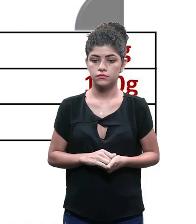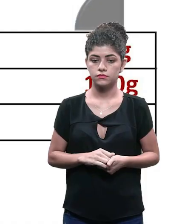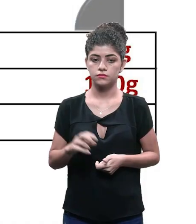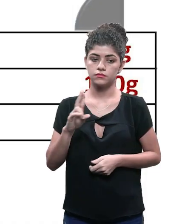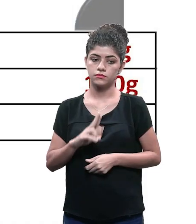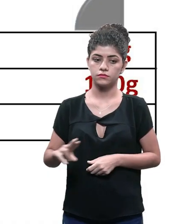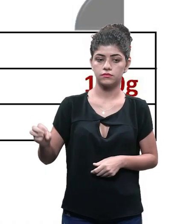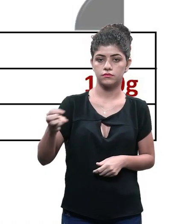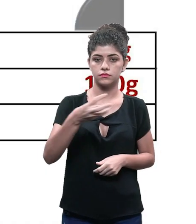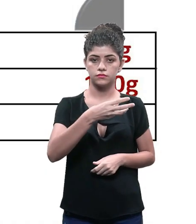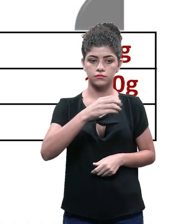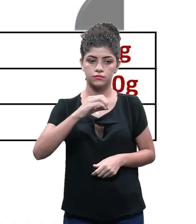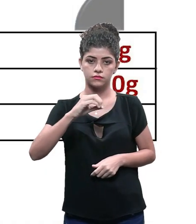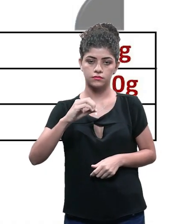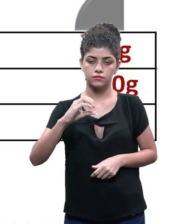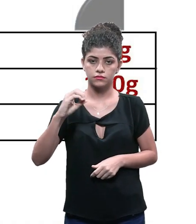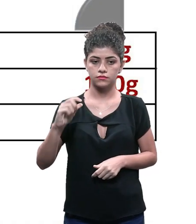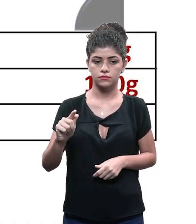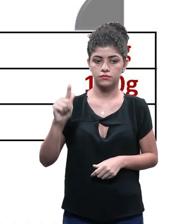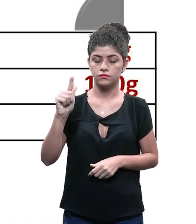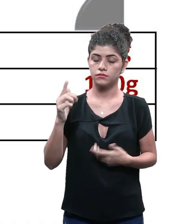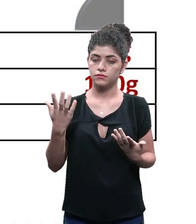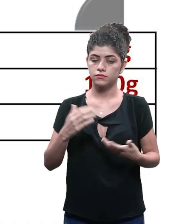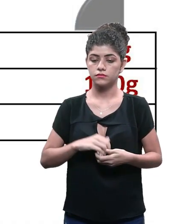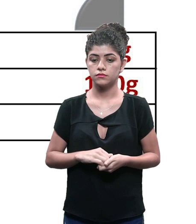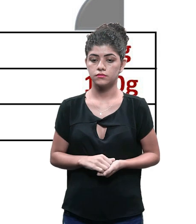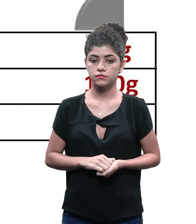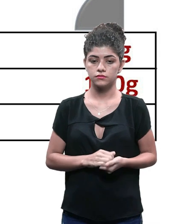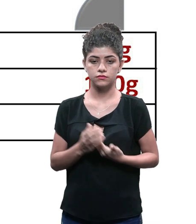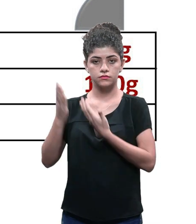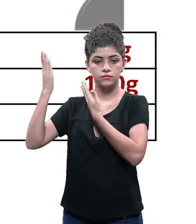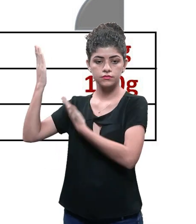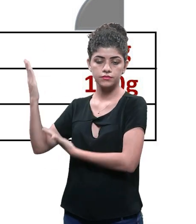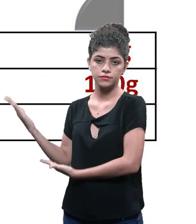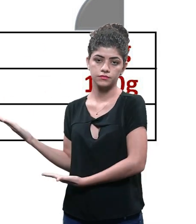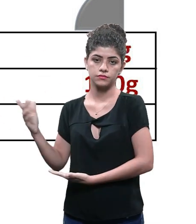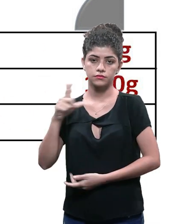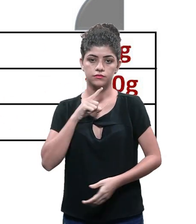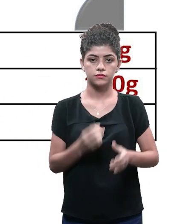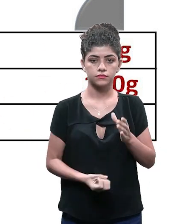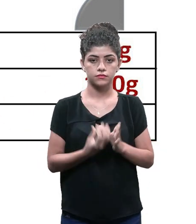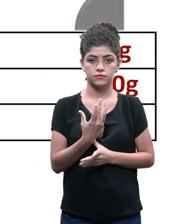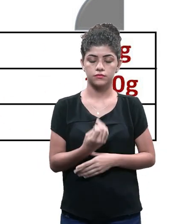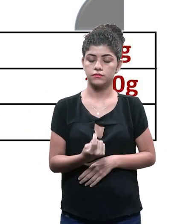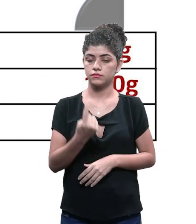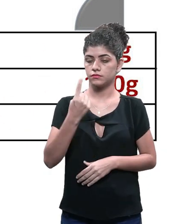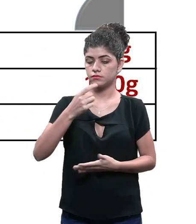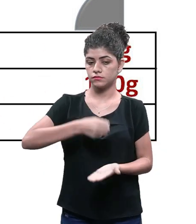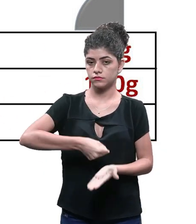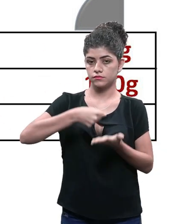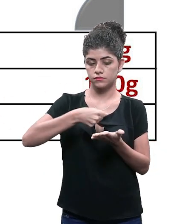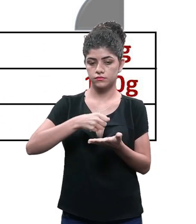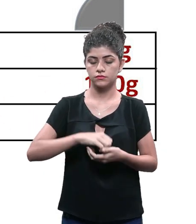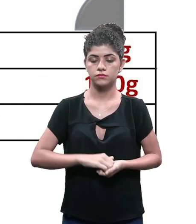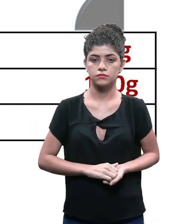1 pra cimento eu vou usar 300 gramas de cimento Essa primeira unidade primeira linha aqui dessa tabela ela vai produzir